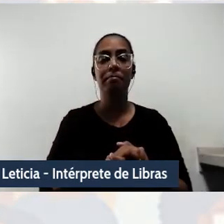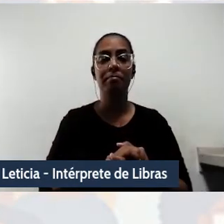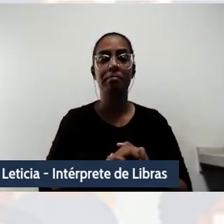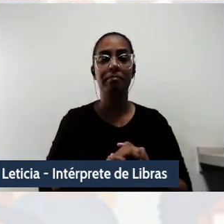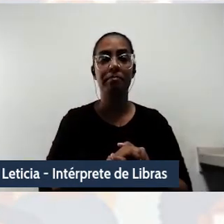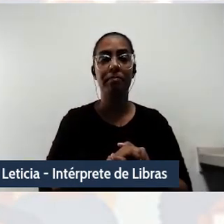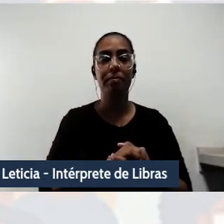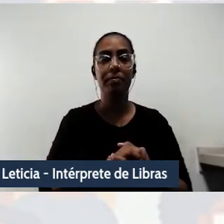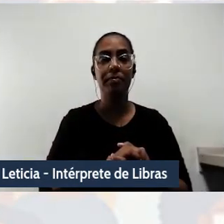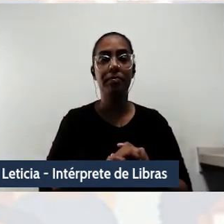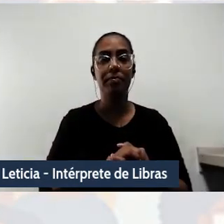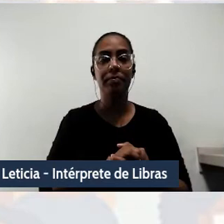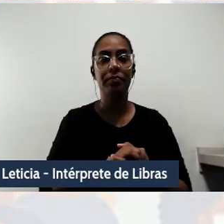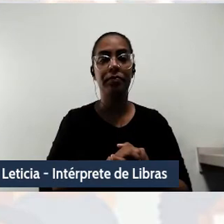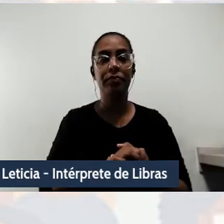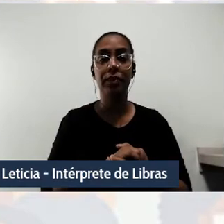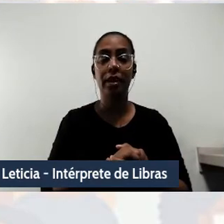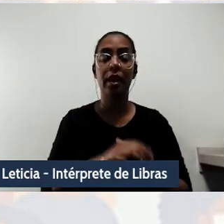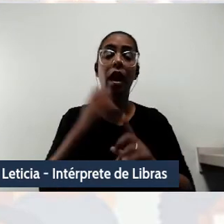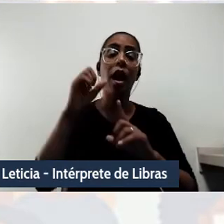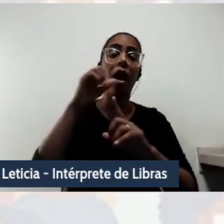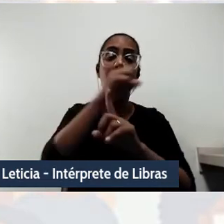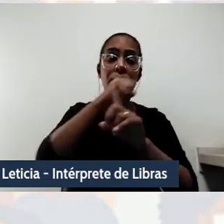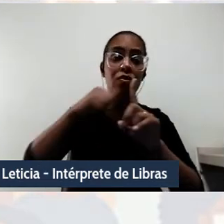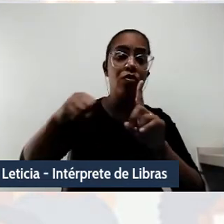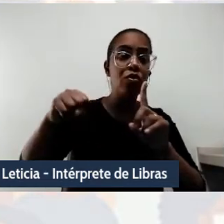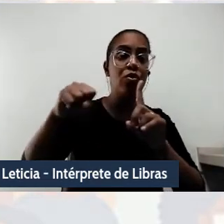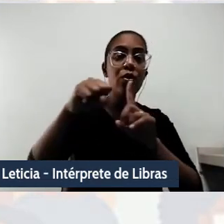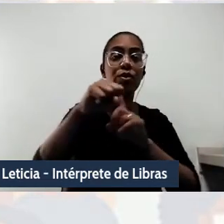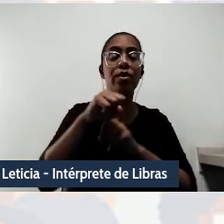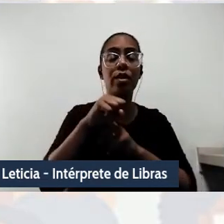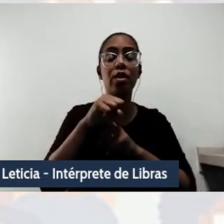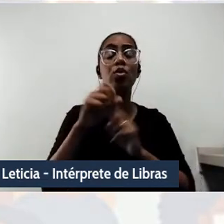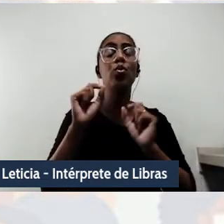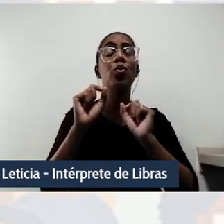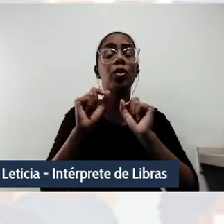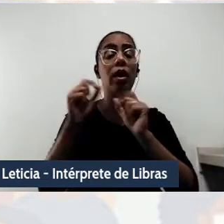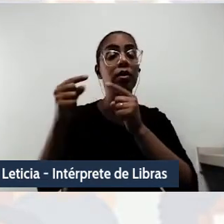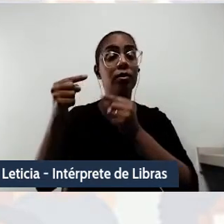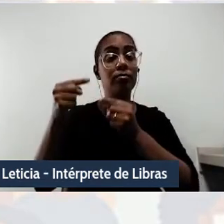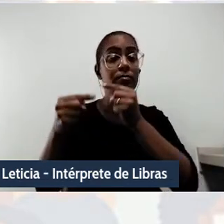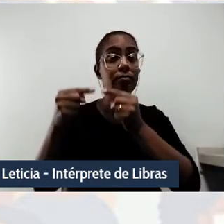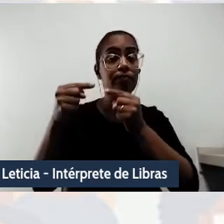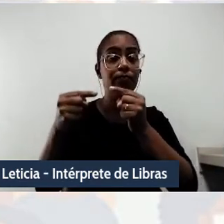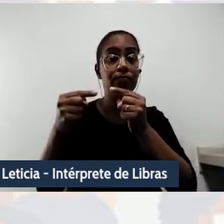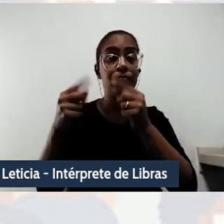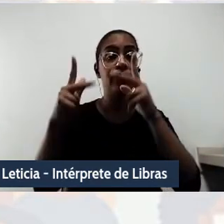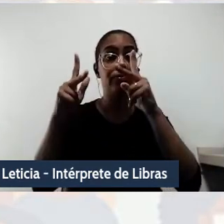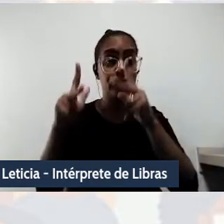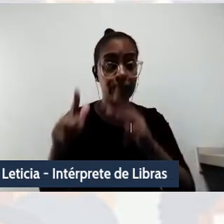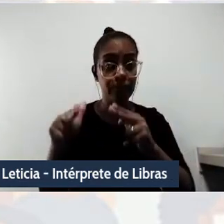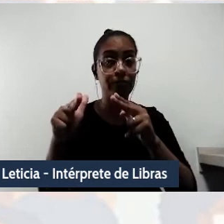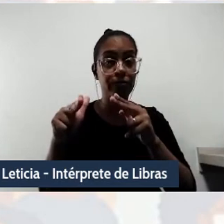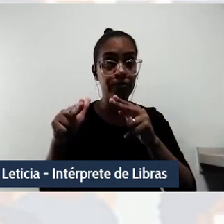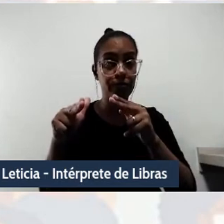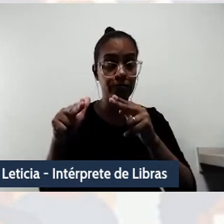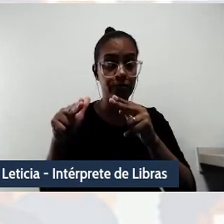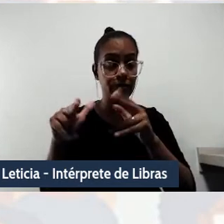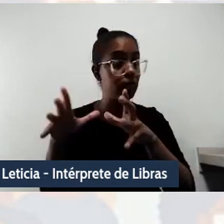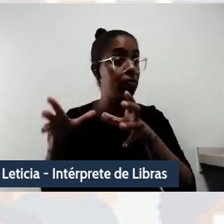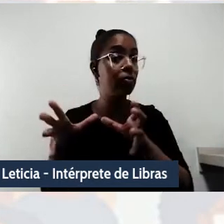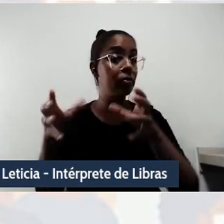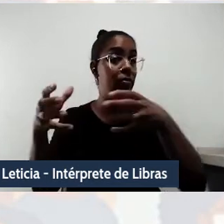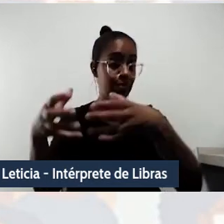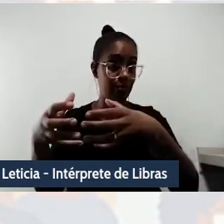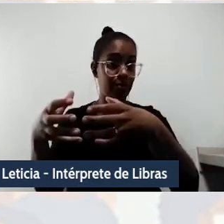repensar nossa sociedade com políticas de bem comum, num caminho de solidariedade e coletividade. Ou seja,